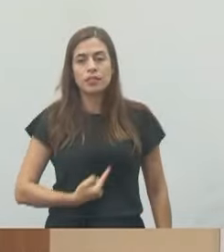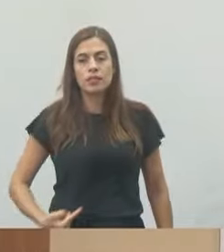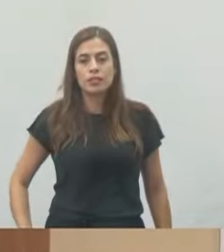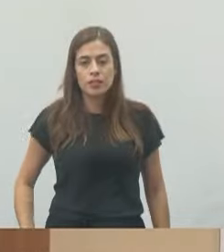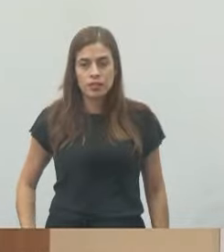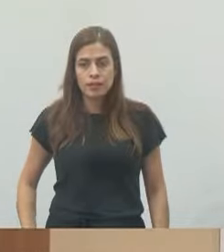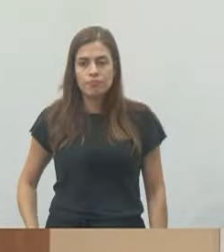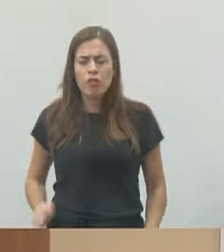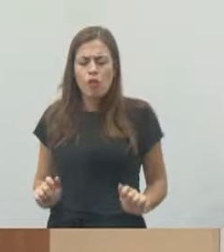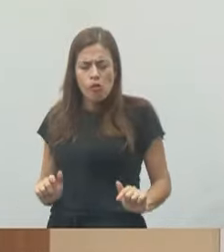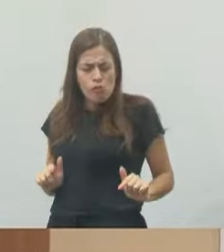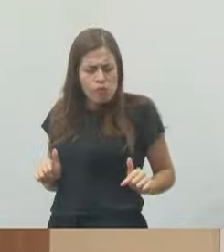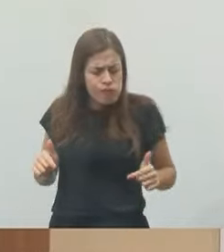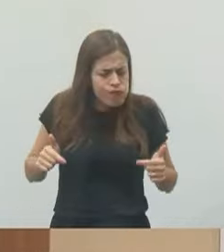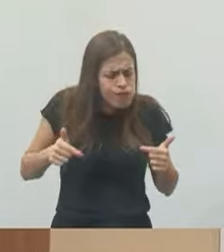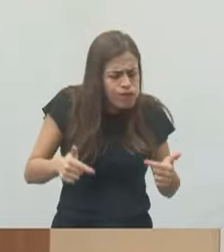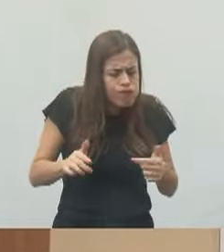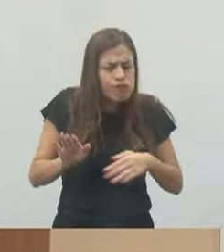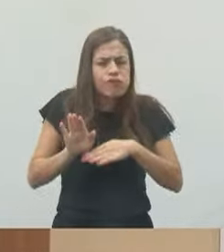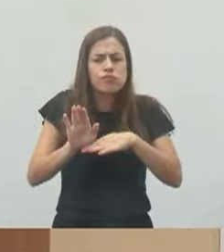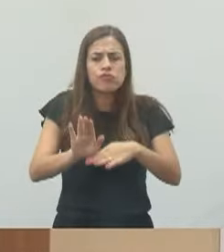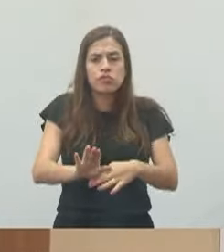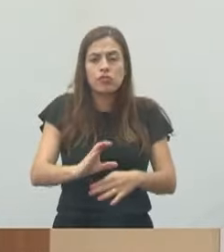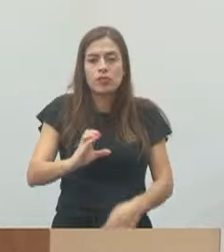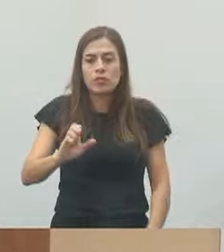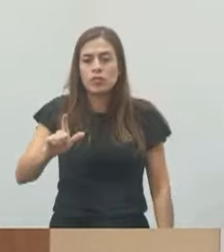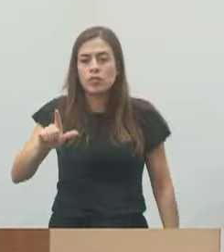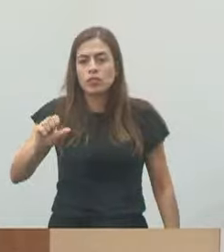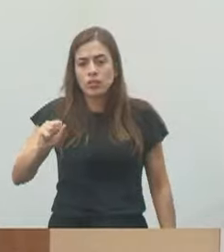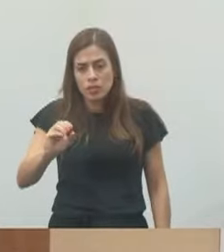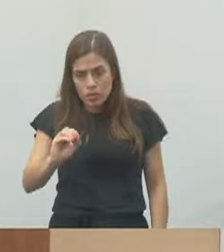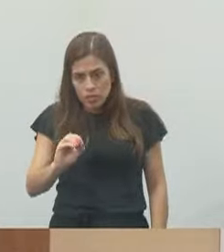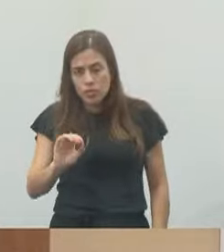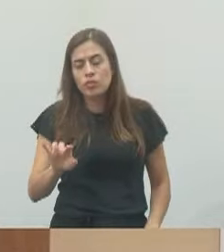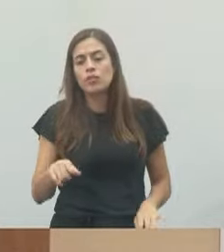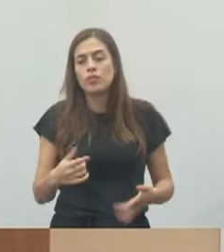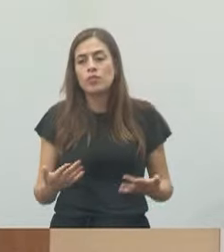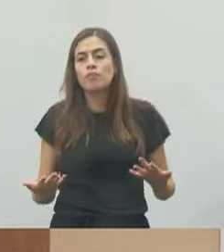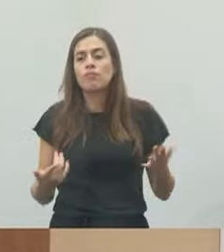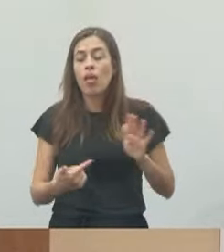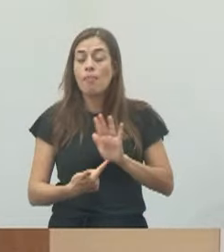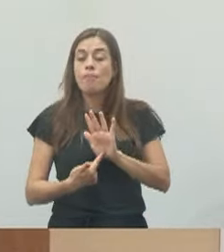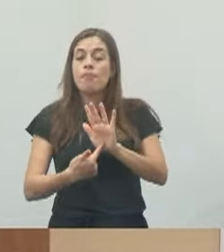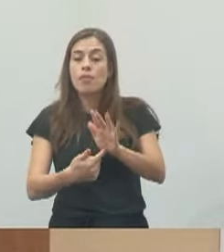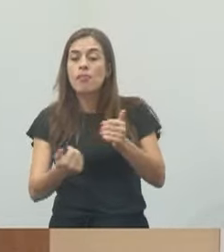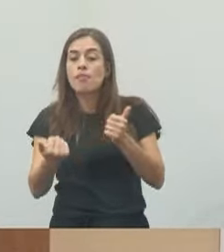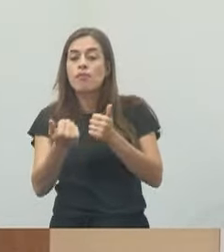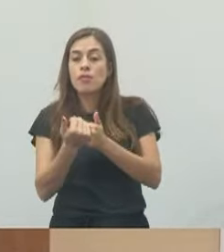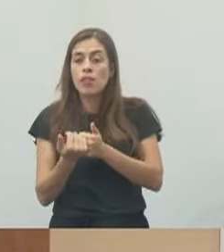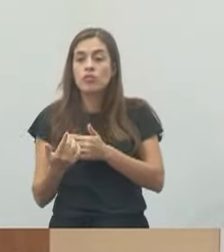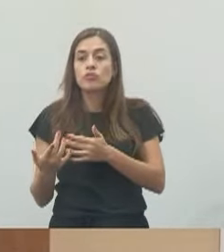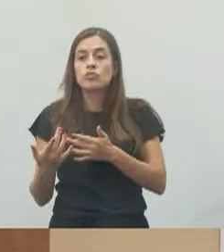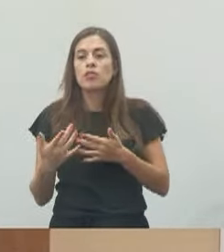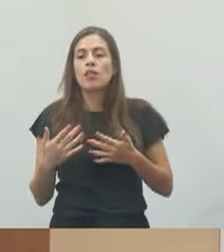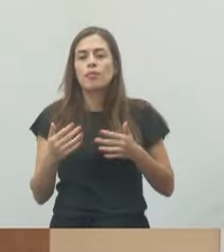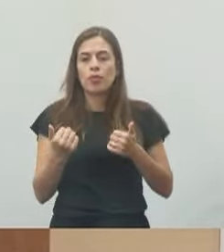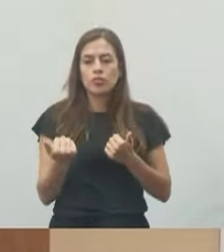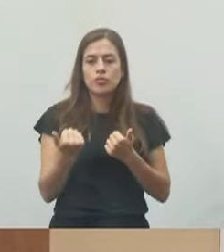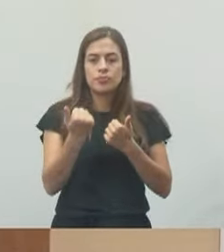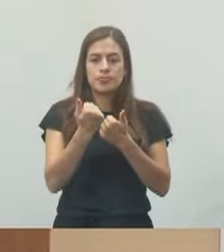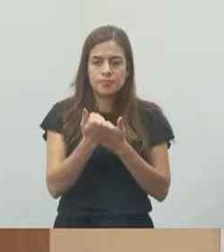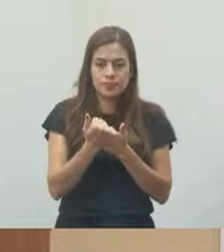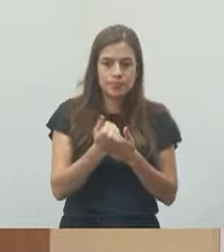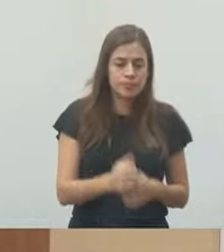mediu esforço para nos ajudar, o Celso de Florencio, que estará presente lá na entrega